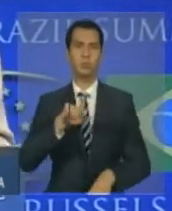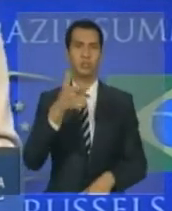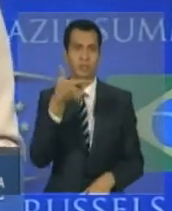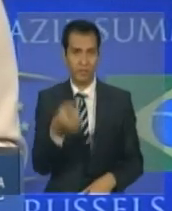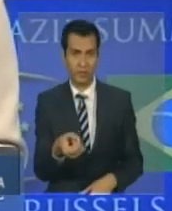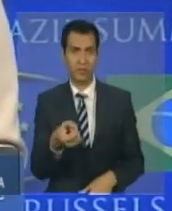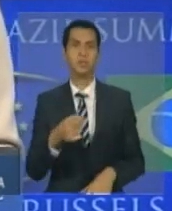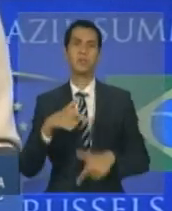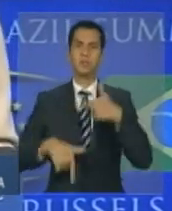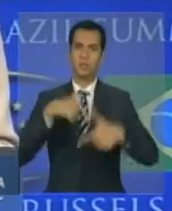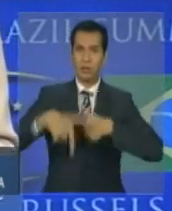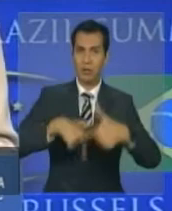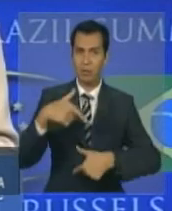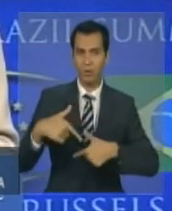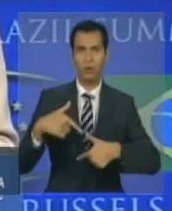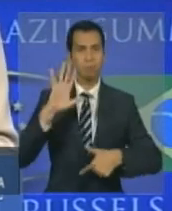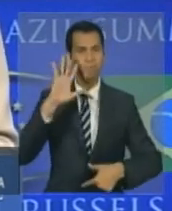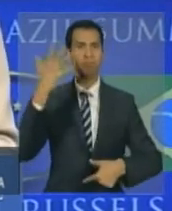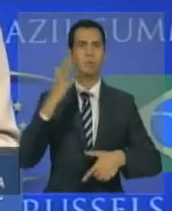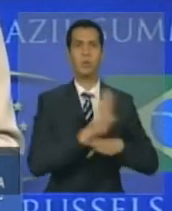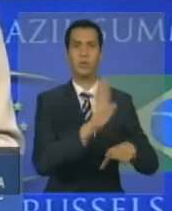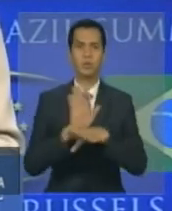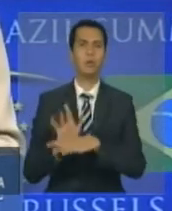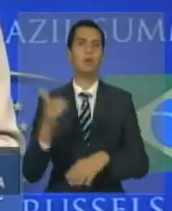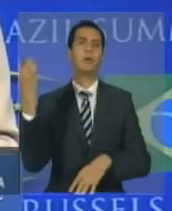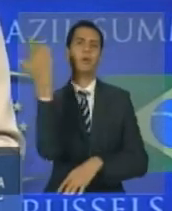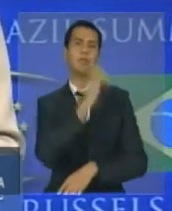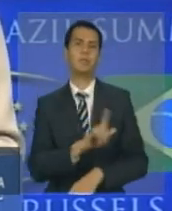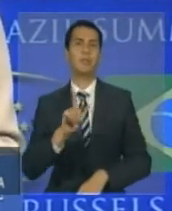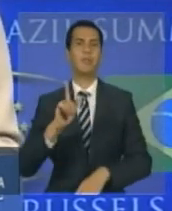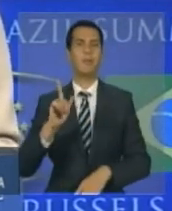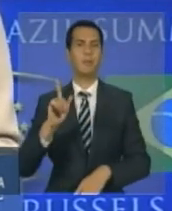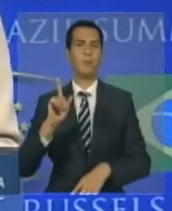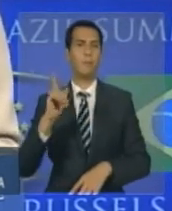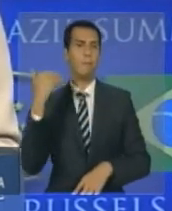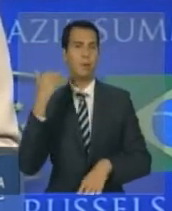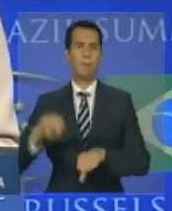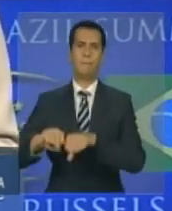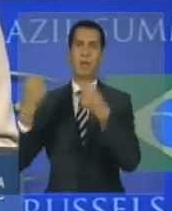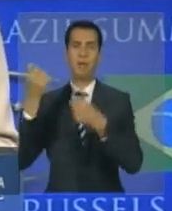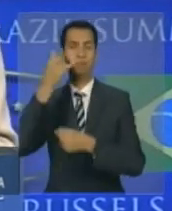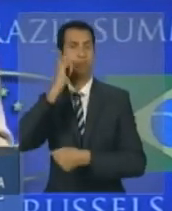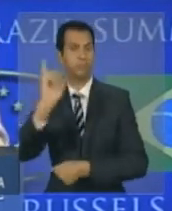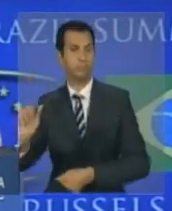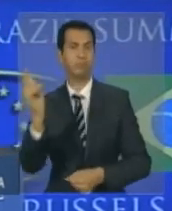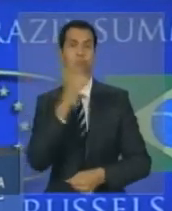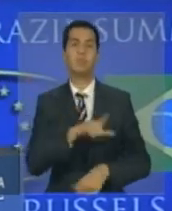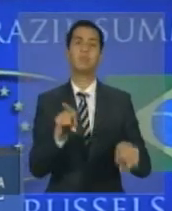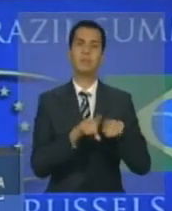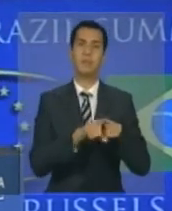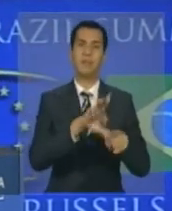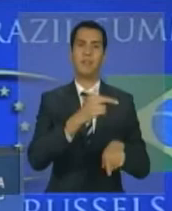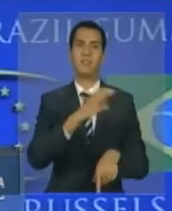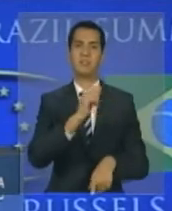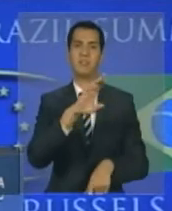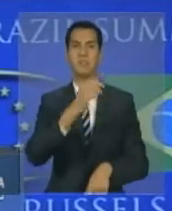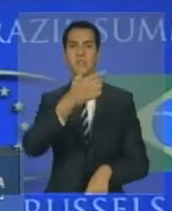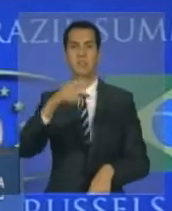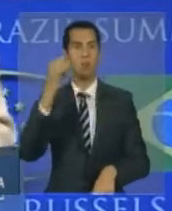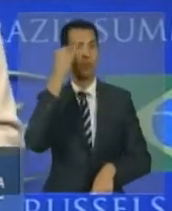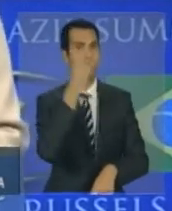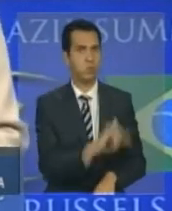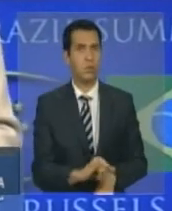e a recessão. Porém, não se conseguiu retomar o crescimento sustentado e novamente